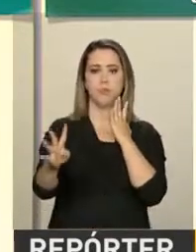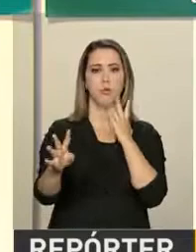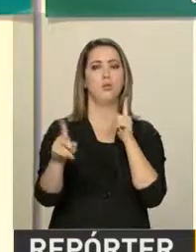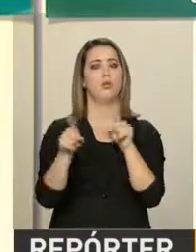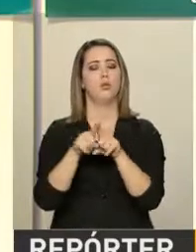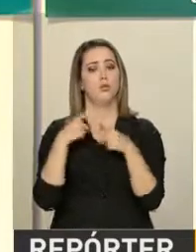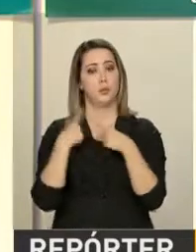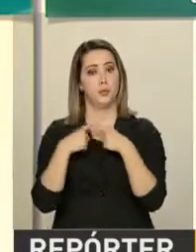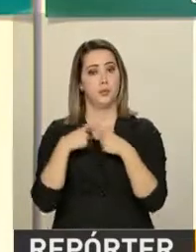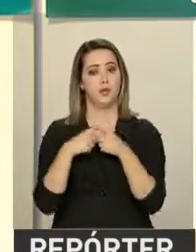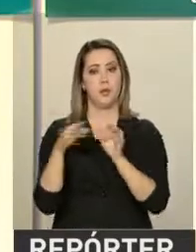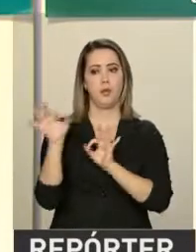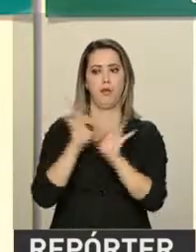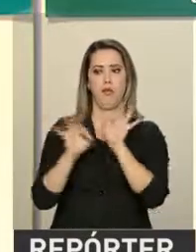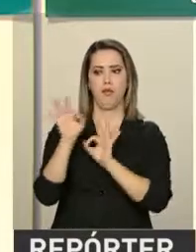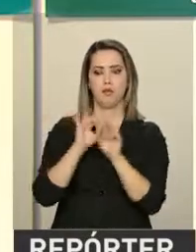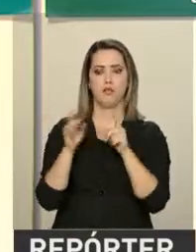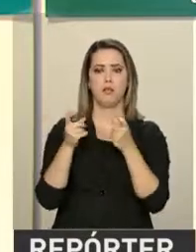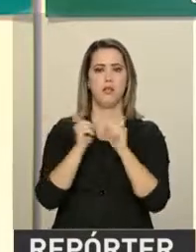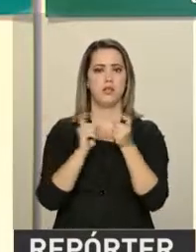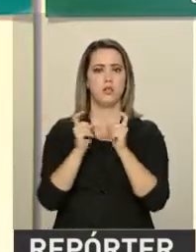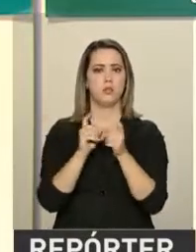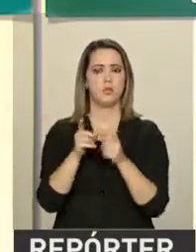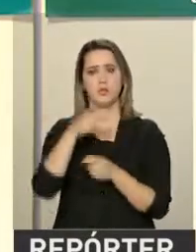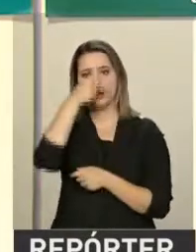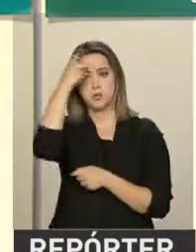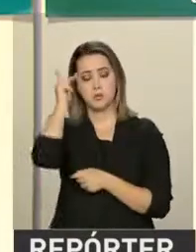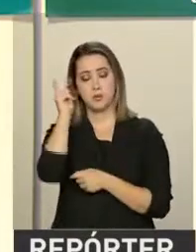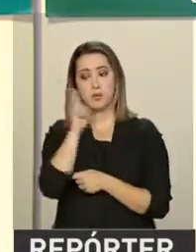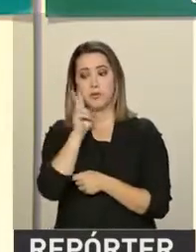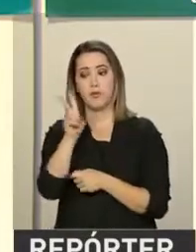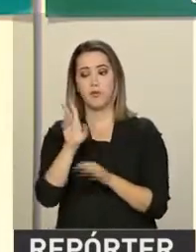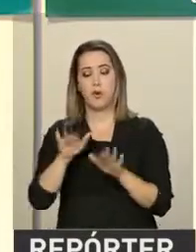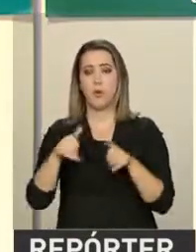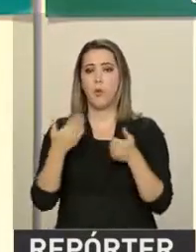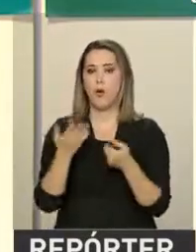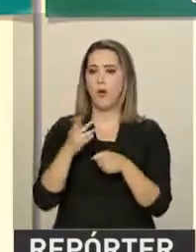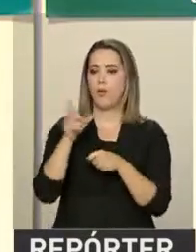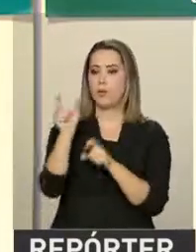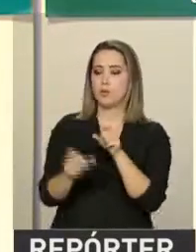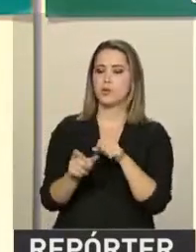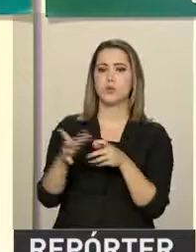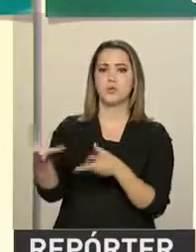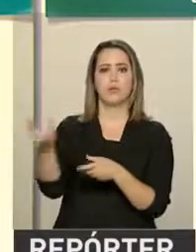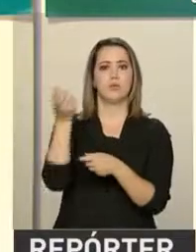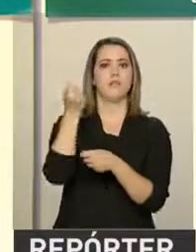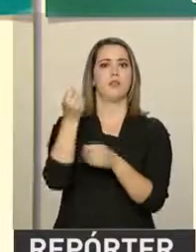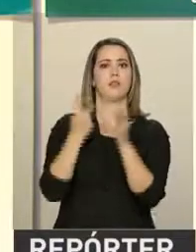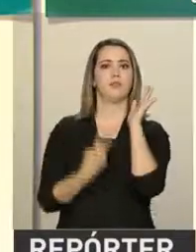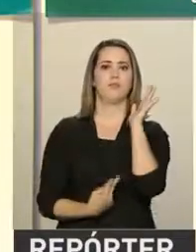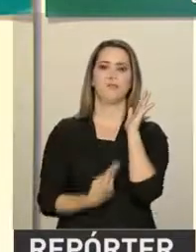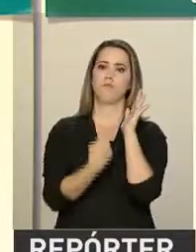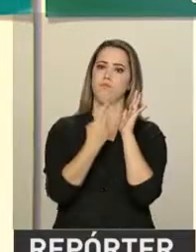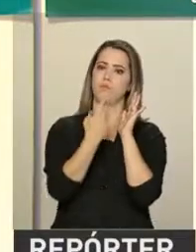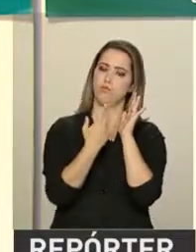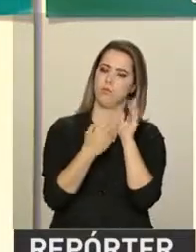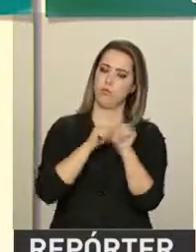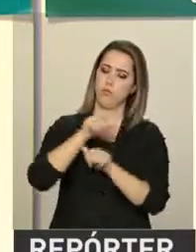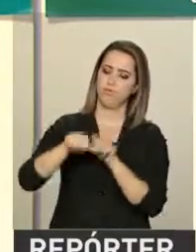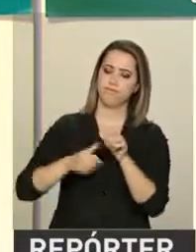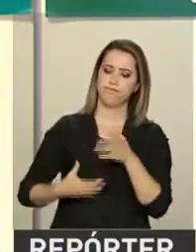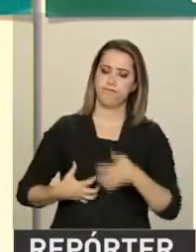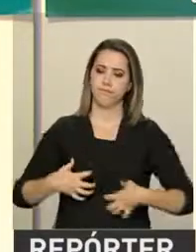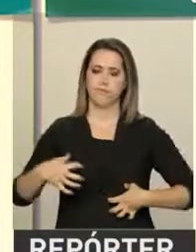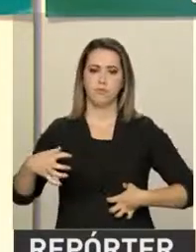cena, porque ela administra a lista para ver quem é o próximo doente a ser beneficiado. Então ele pode estar, por exemplo,